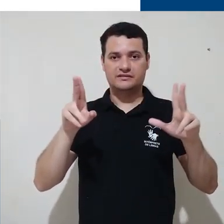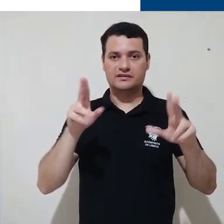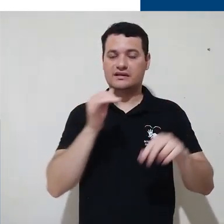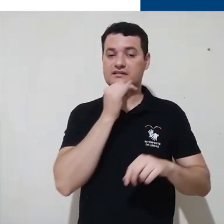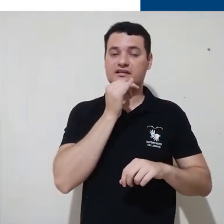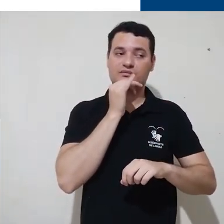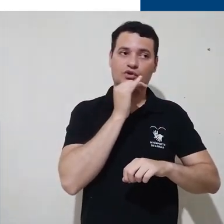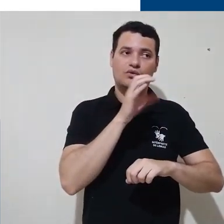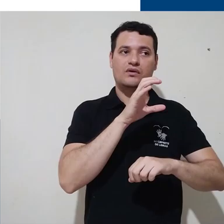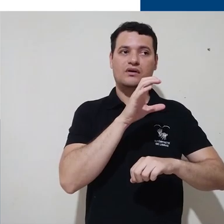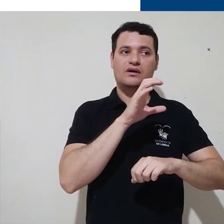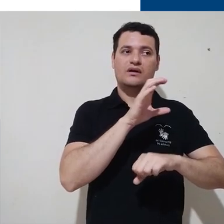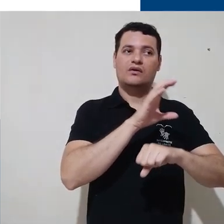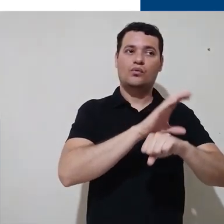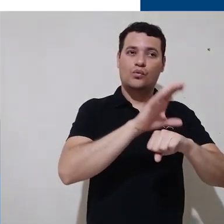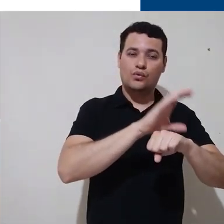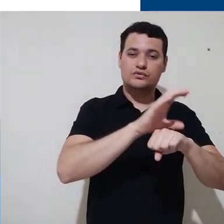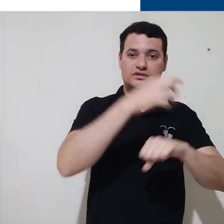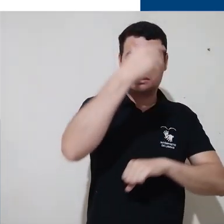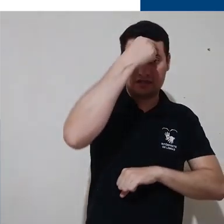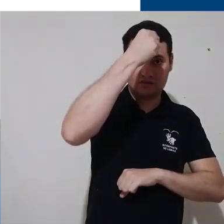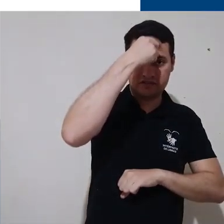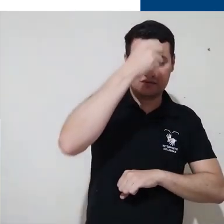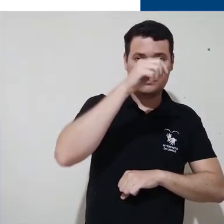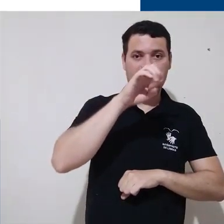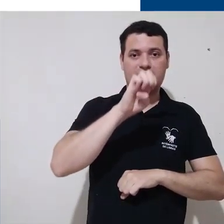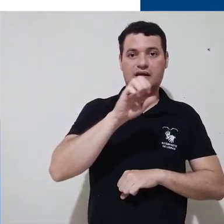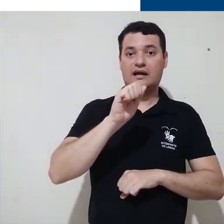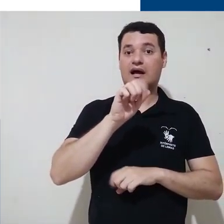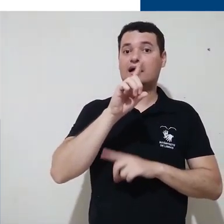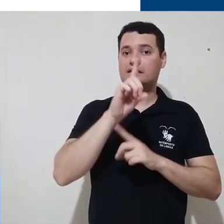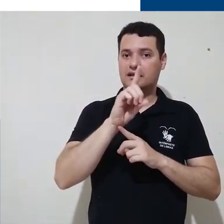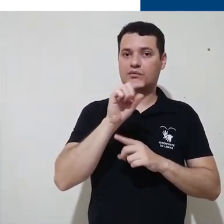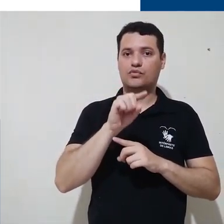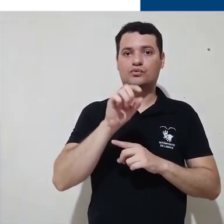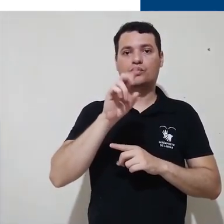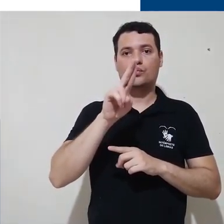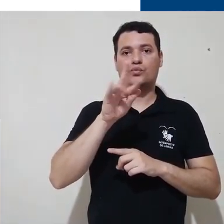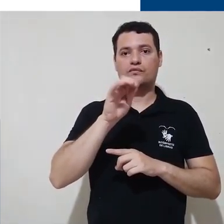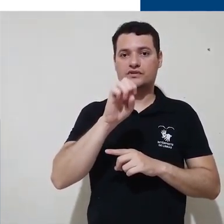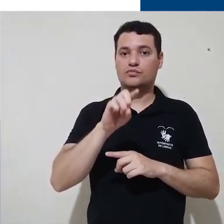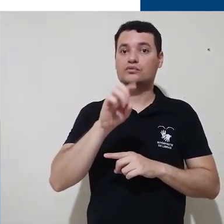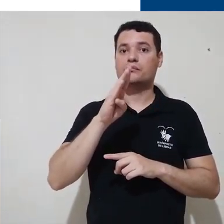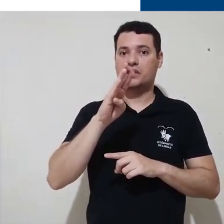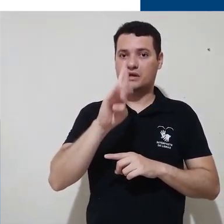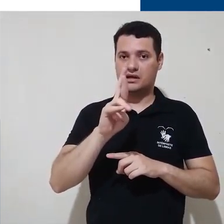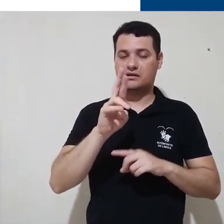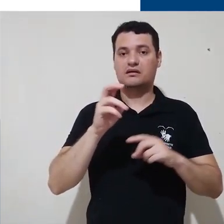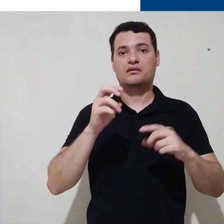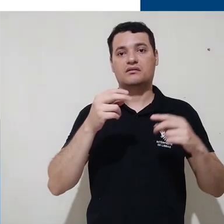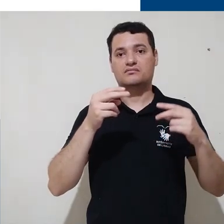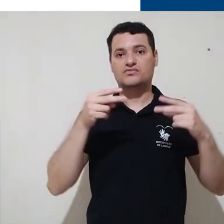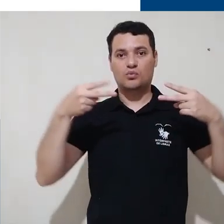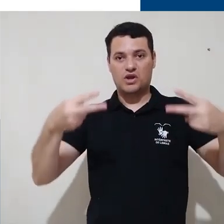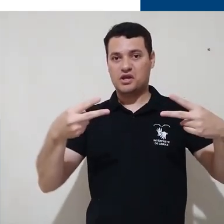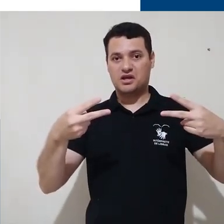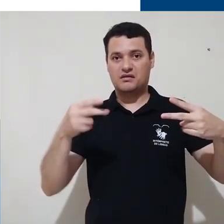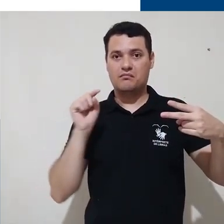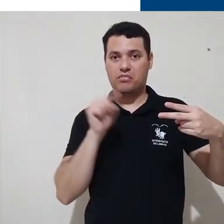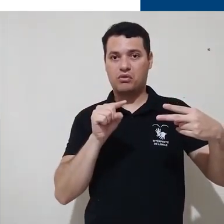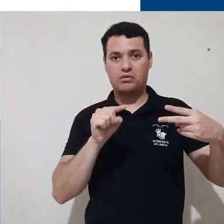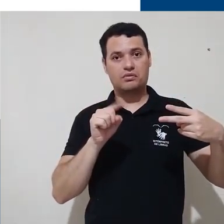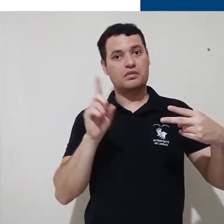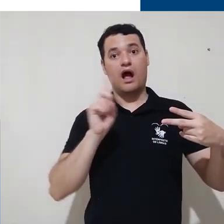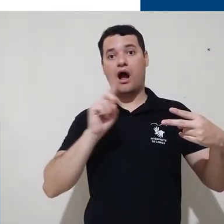plataforma de graduação, é ad.ufis.br, você não usará este link de esquecer o seu